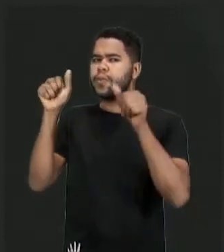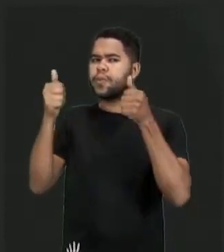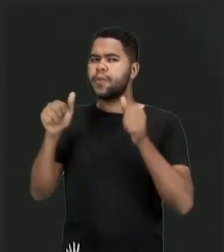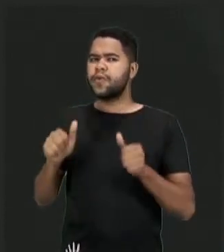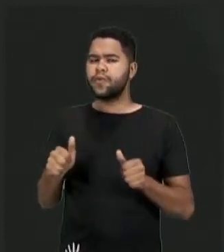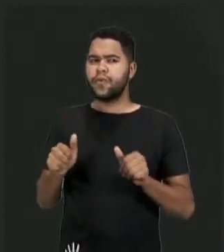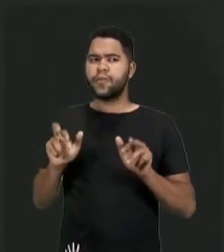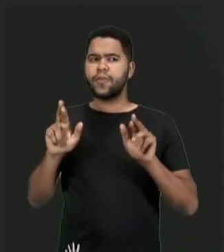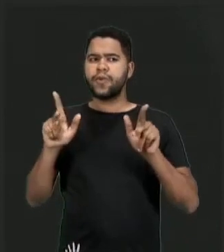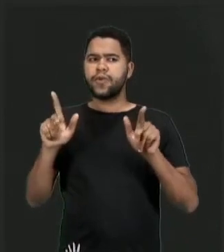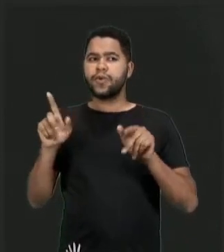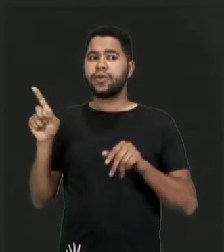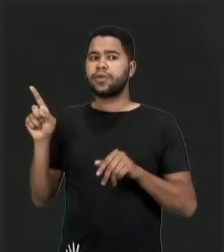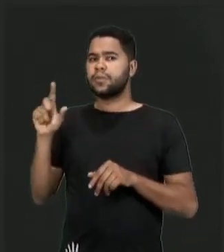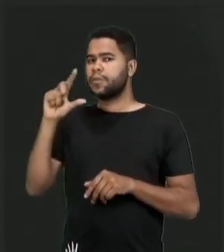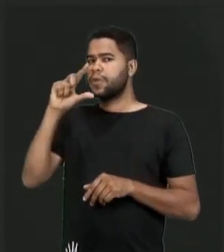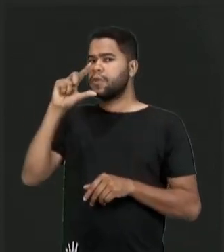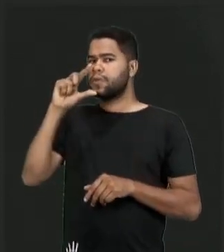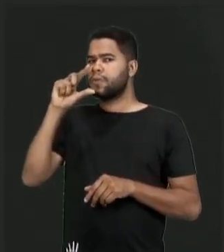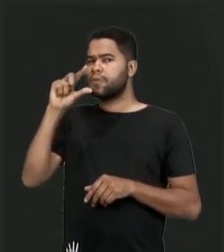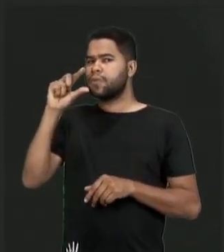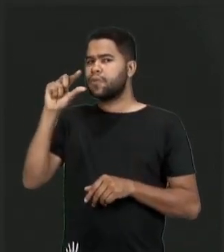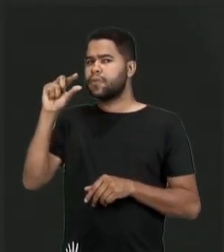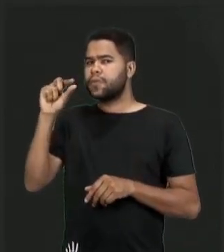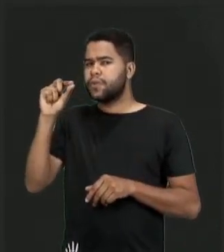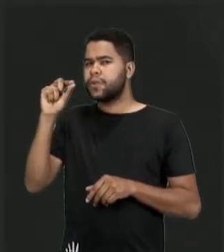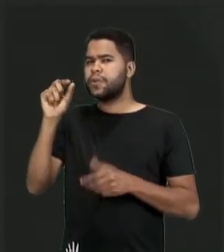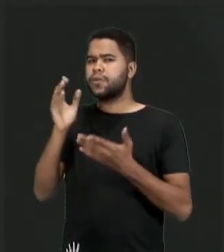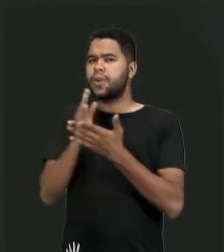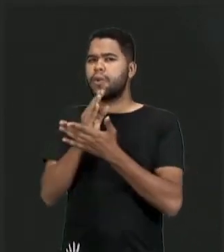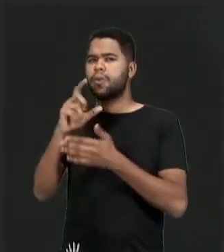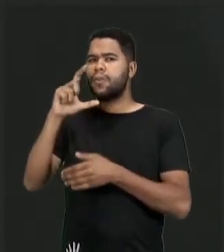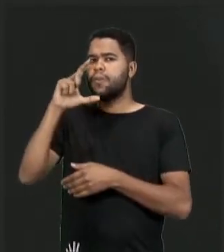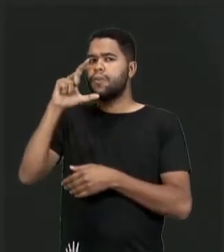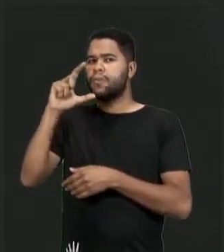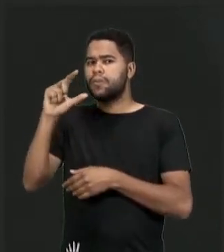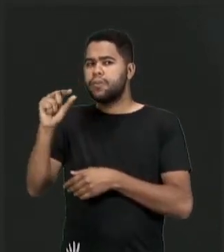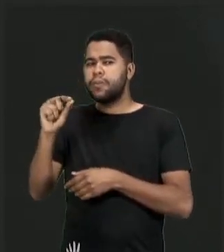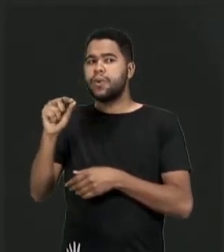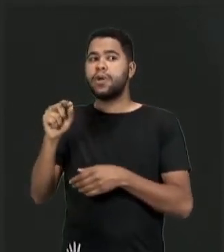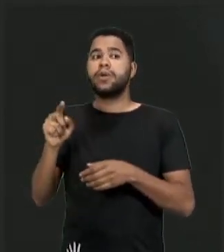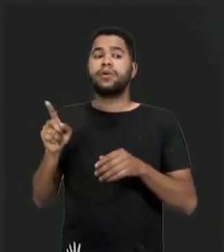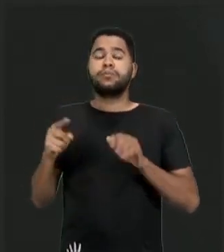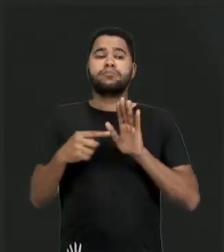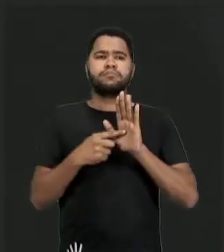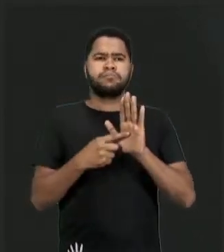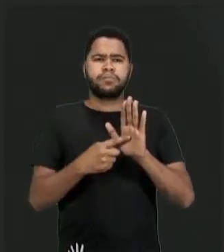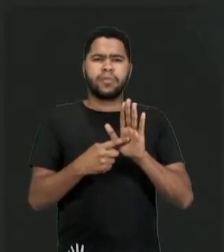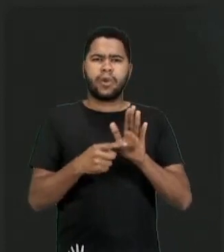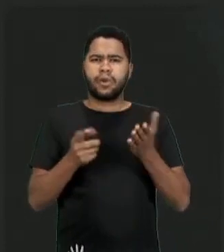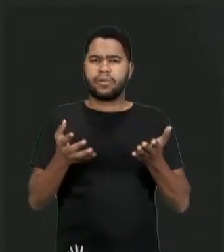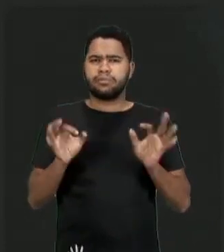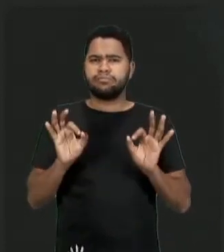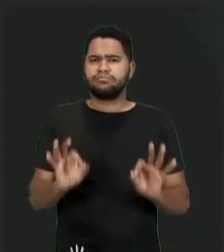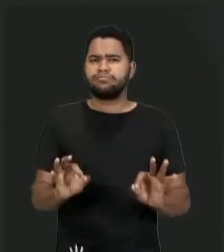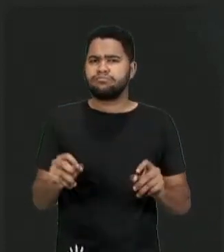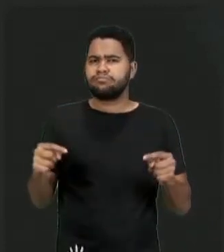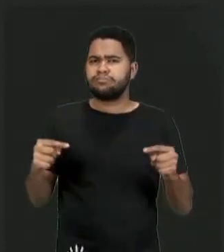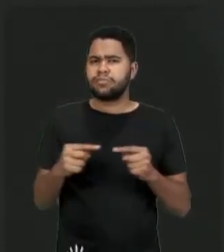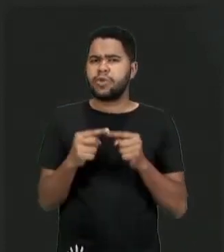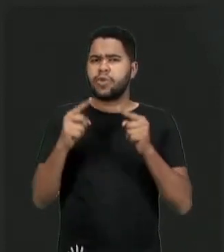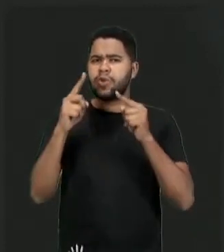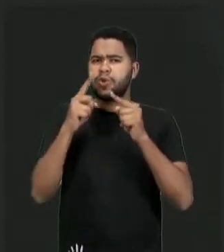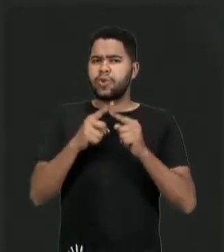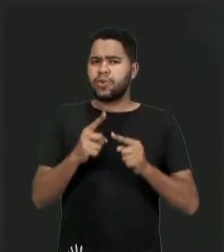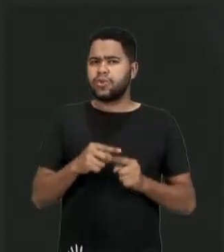bico mais fino que o outro, olha. E essa diferença de bico, será que ela estava ligada aí ao tipo